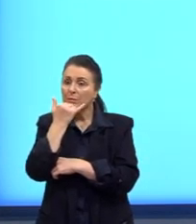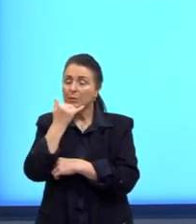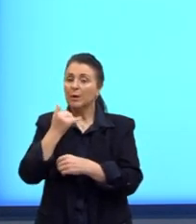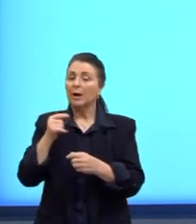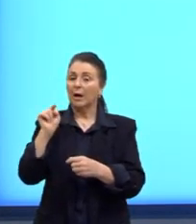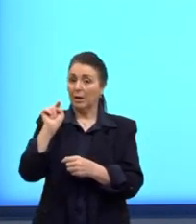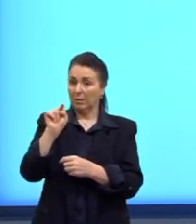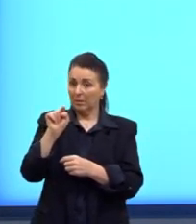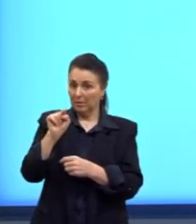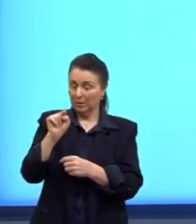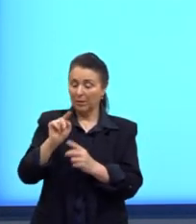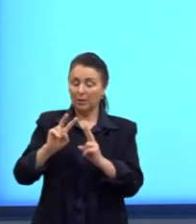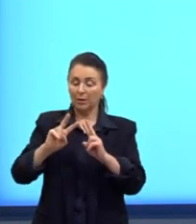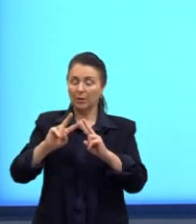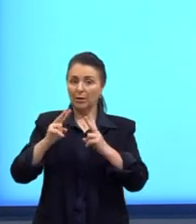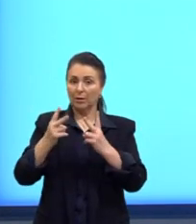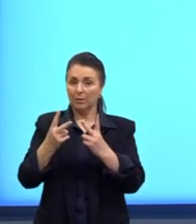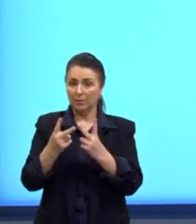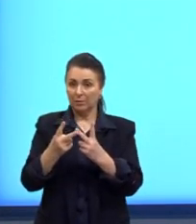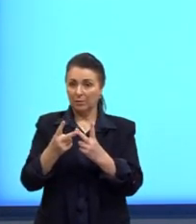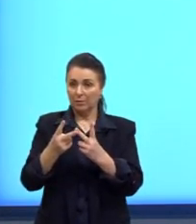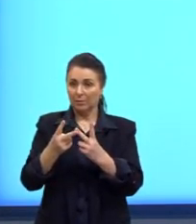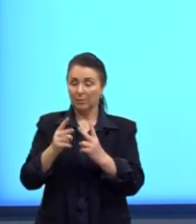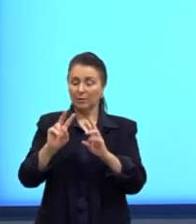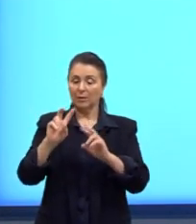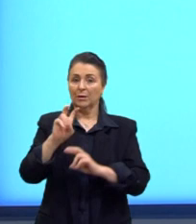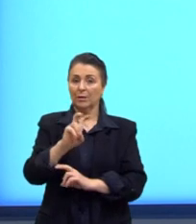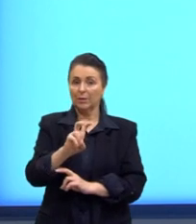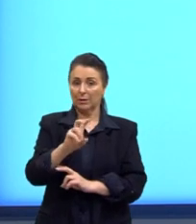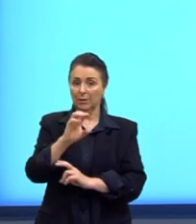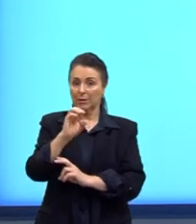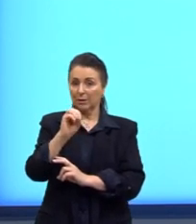considerando volume, então milímetros cúbicos.